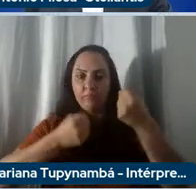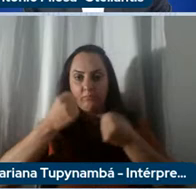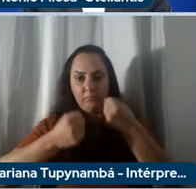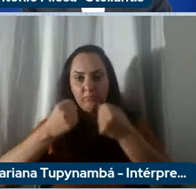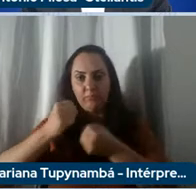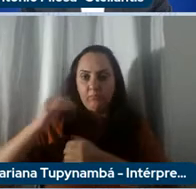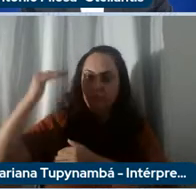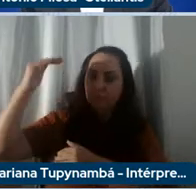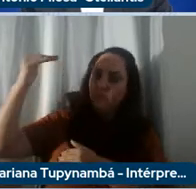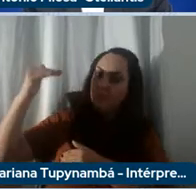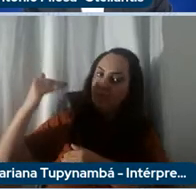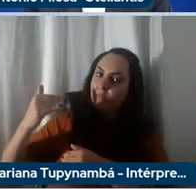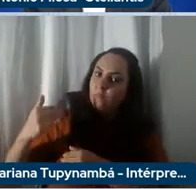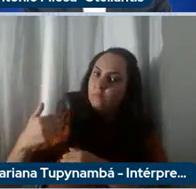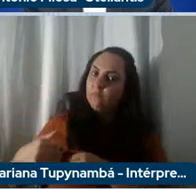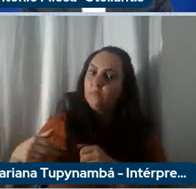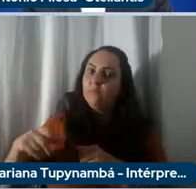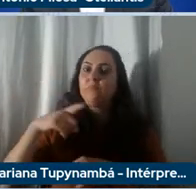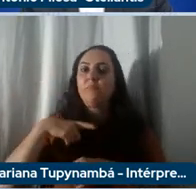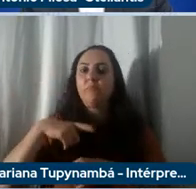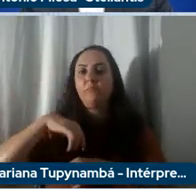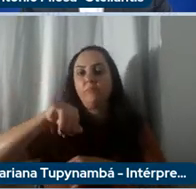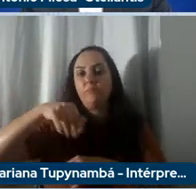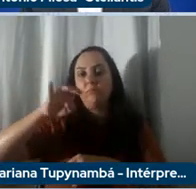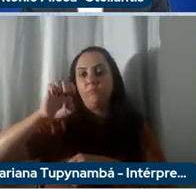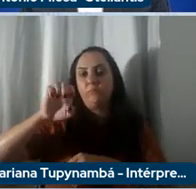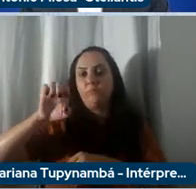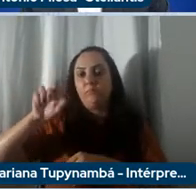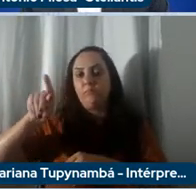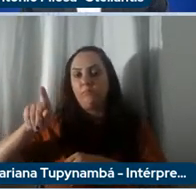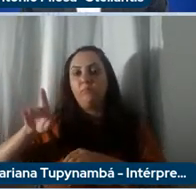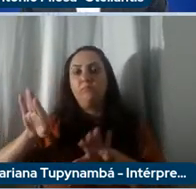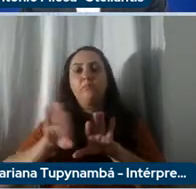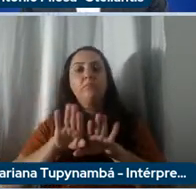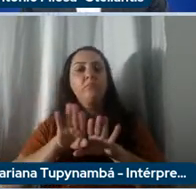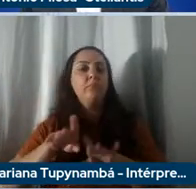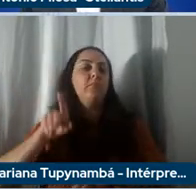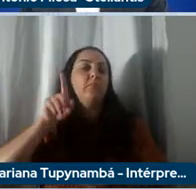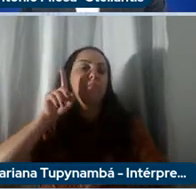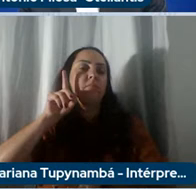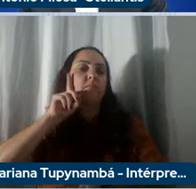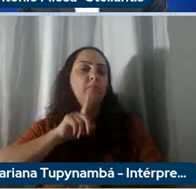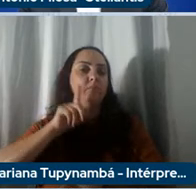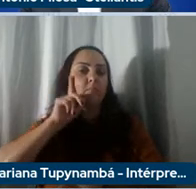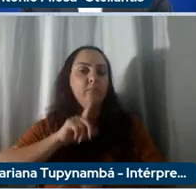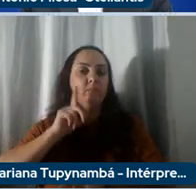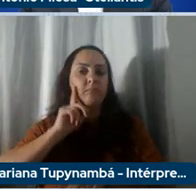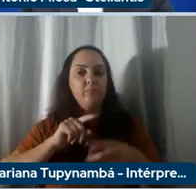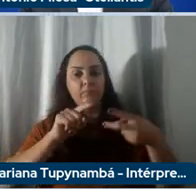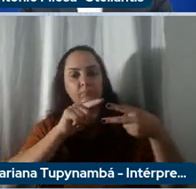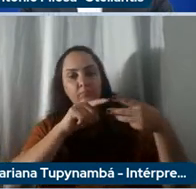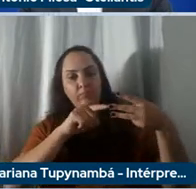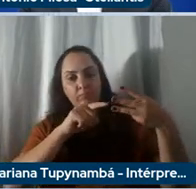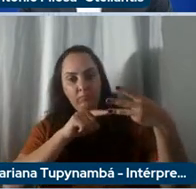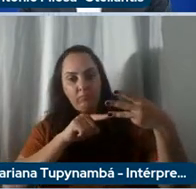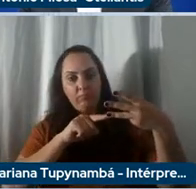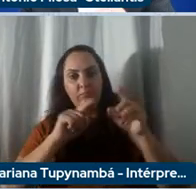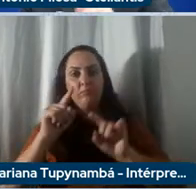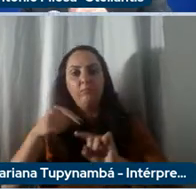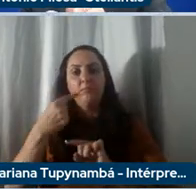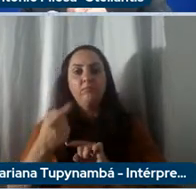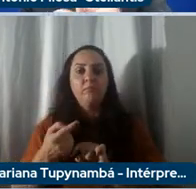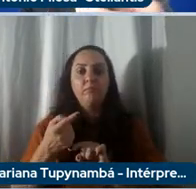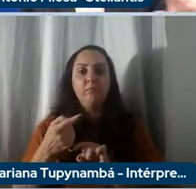Jeep, e temos algumas marcas americanas, entre elas Ram, Chrysler e Dodge, temos